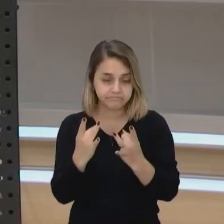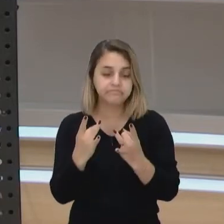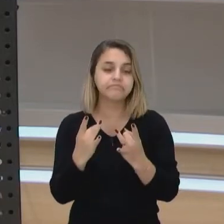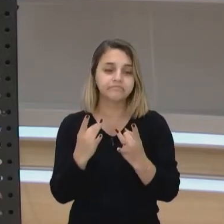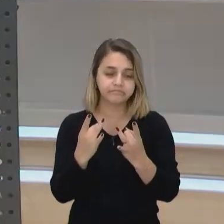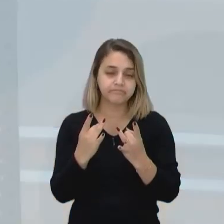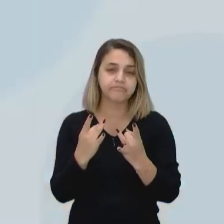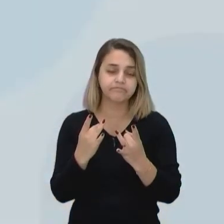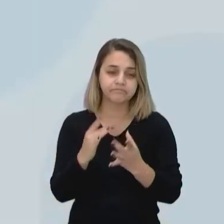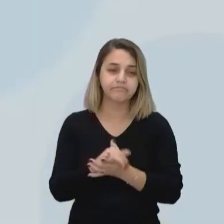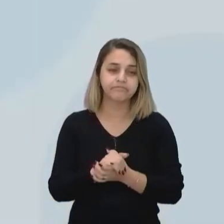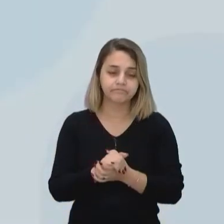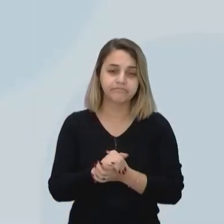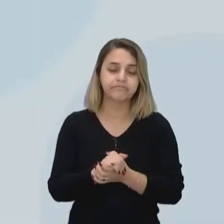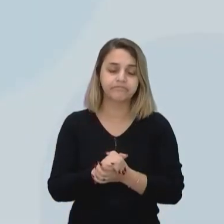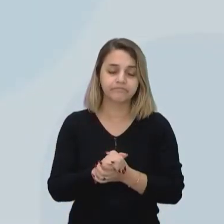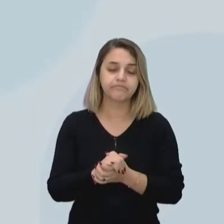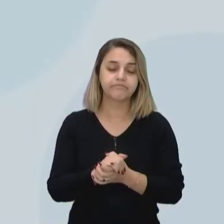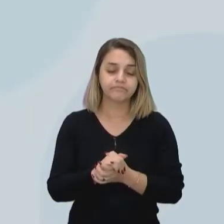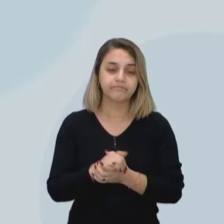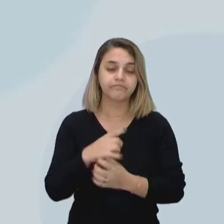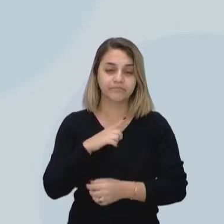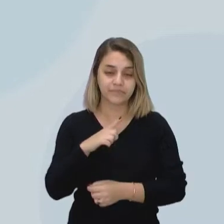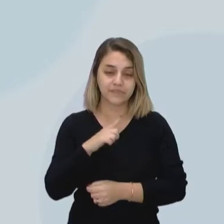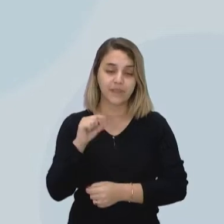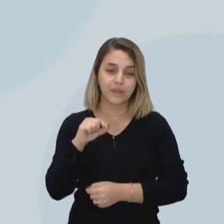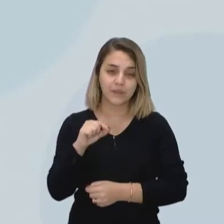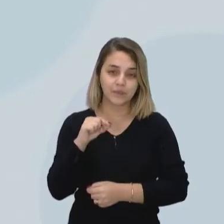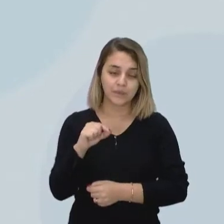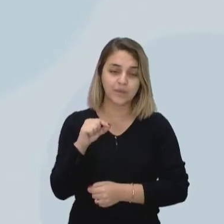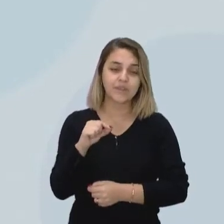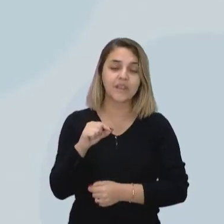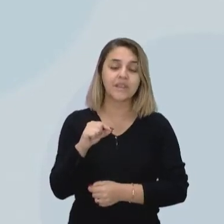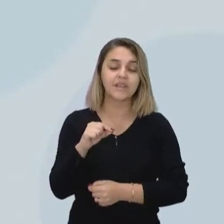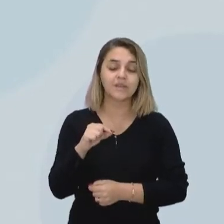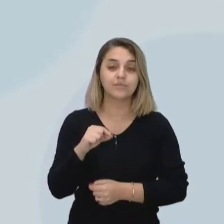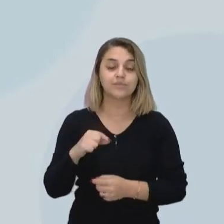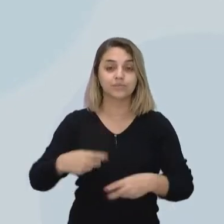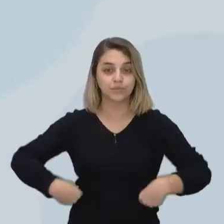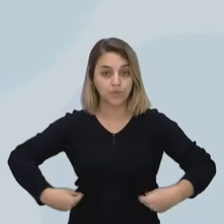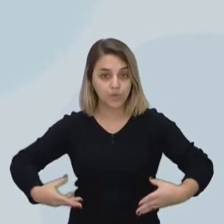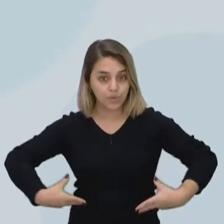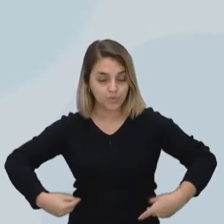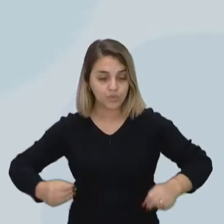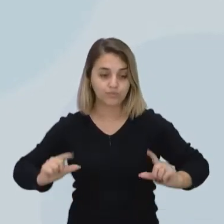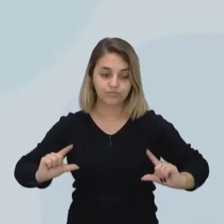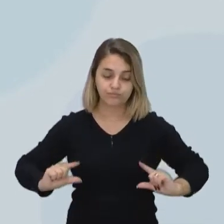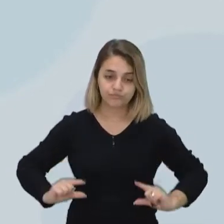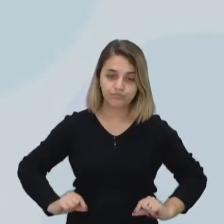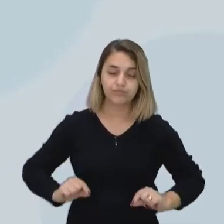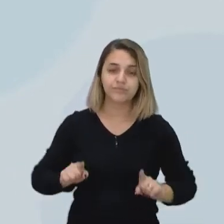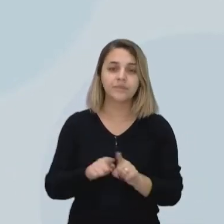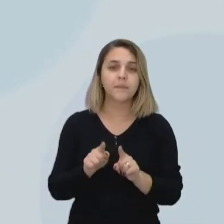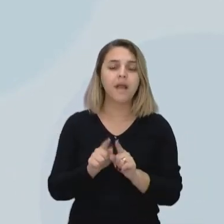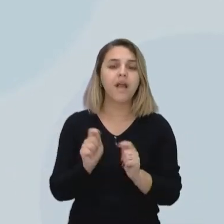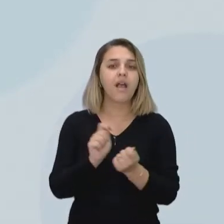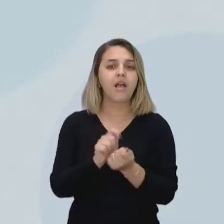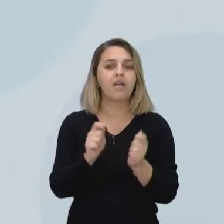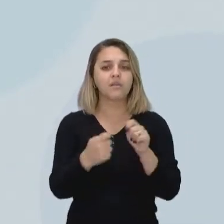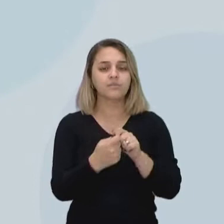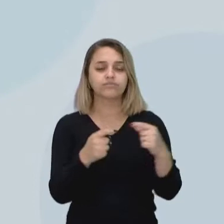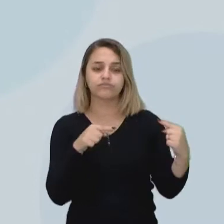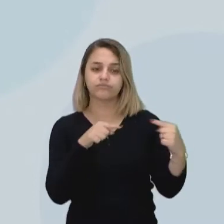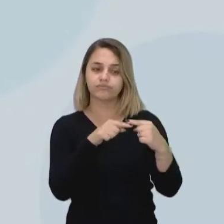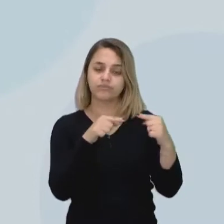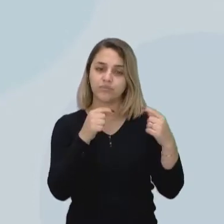que nós tenhamos aí um baixo consumo e que seja de forma adequada para que